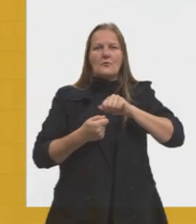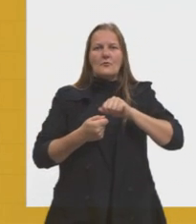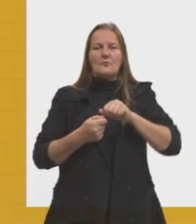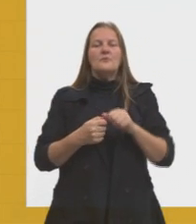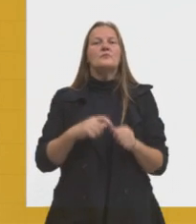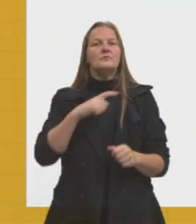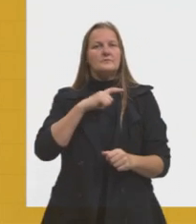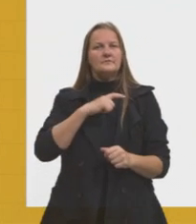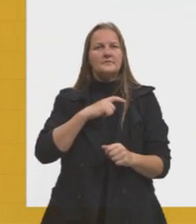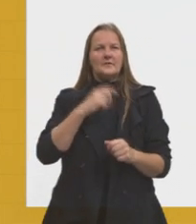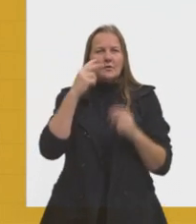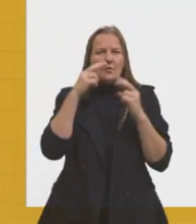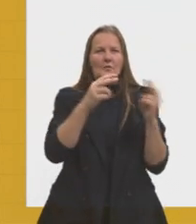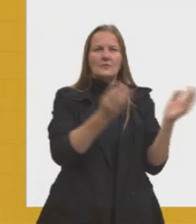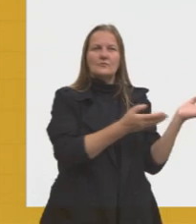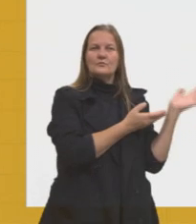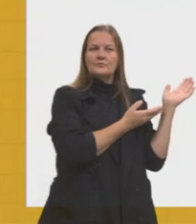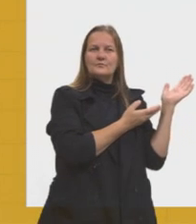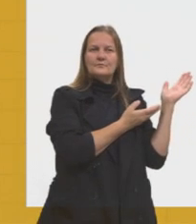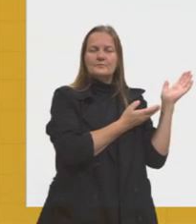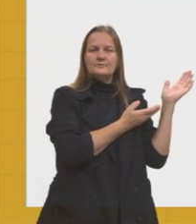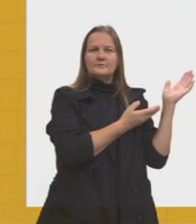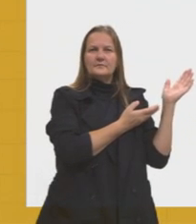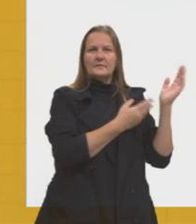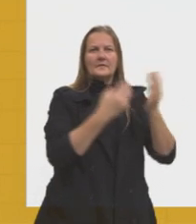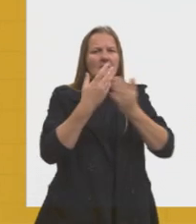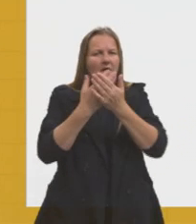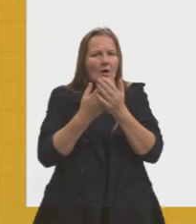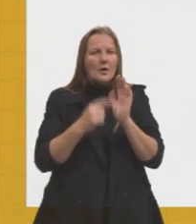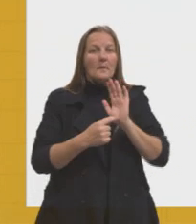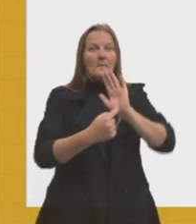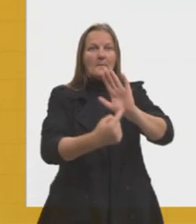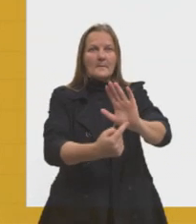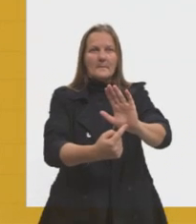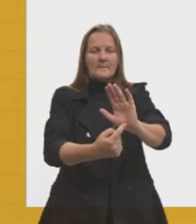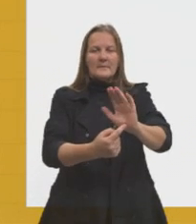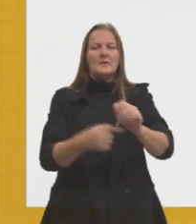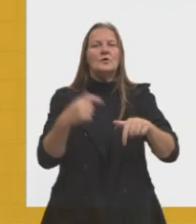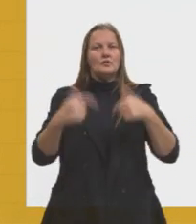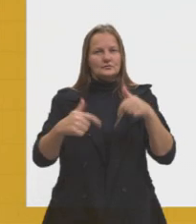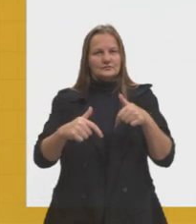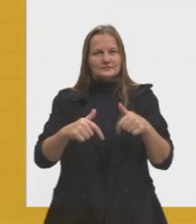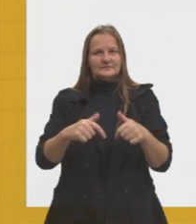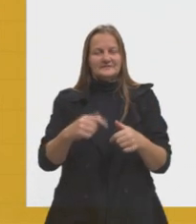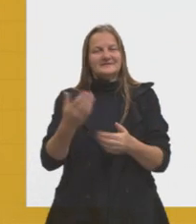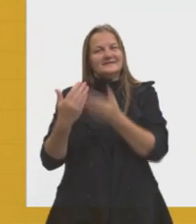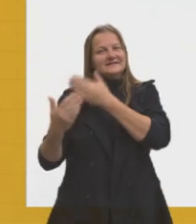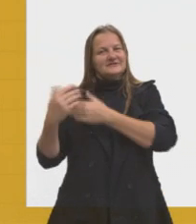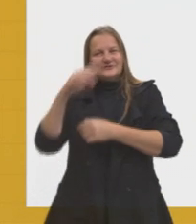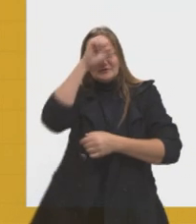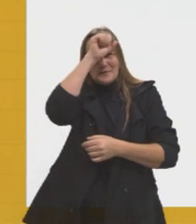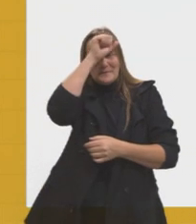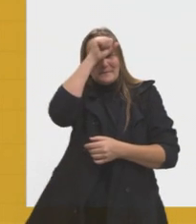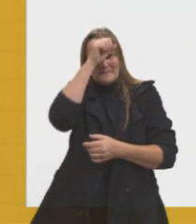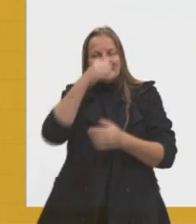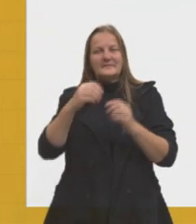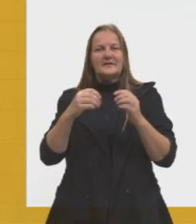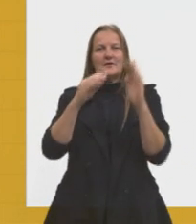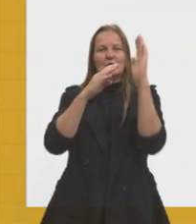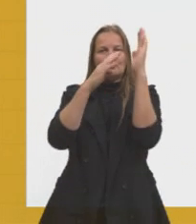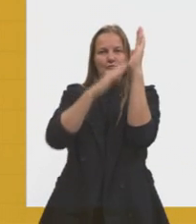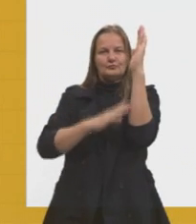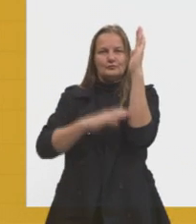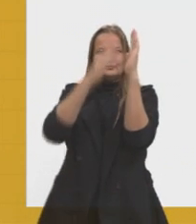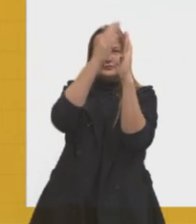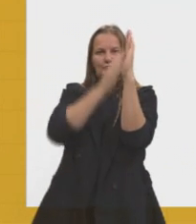retirei ele da aula passada, eu estou trazendo, então, o conhecimento que a gente trabalhou, então, na aula anterior, sobre plano cartesiano